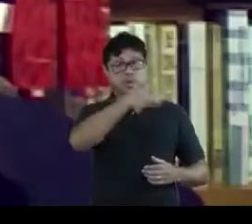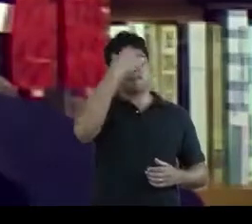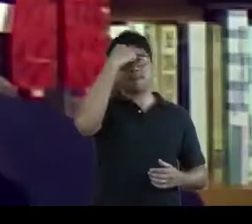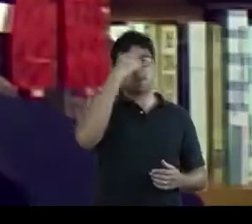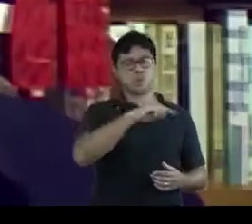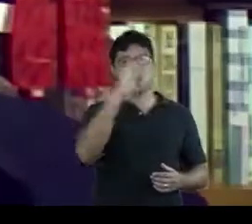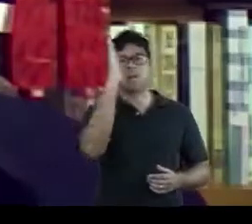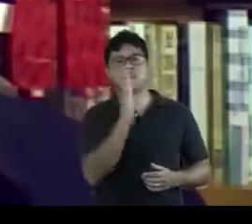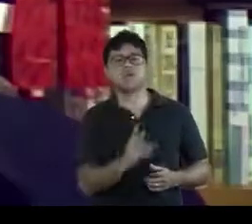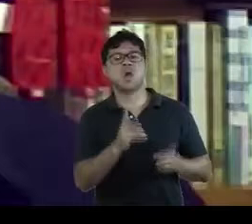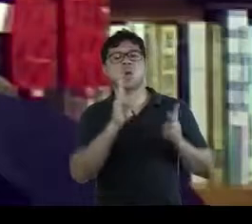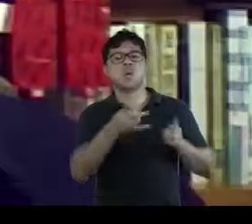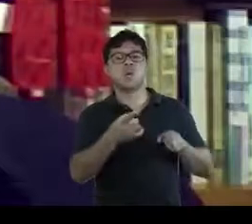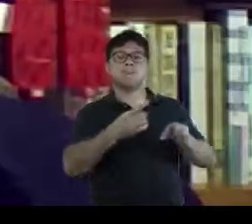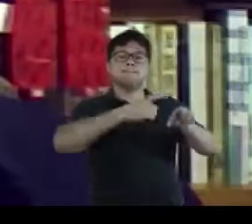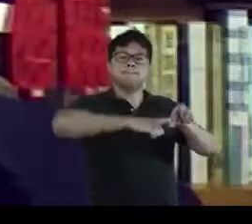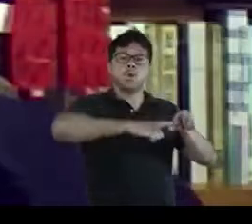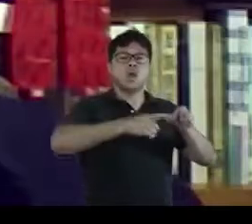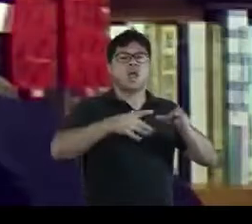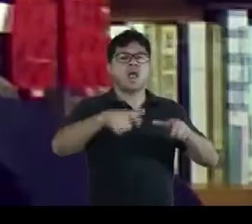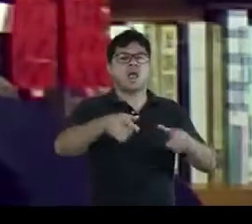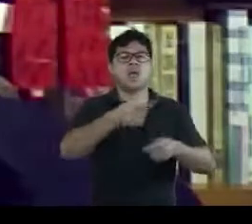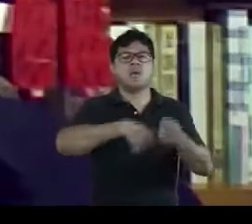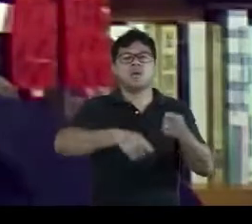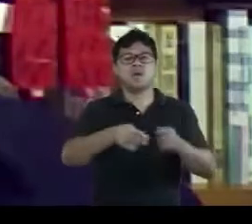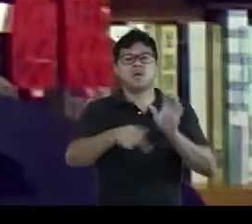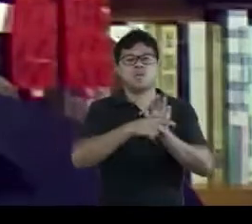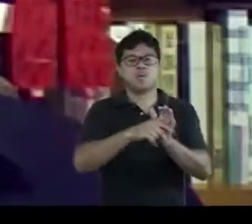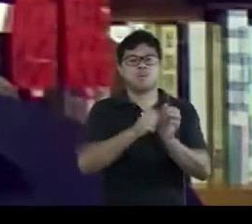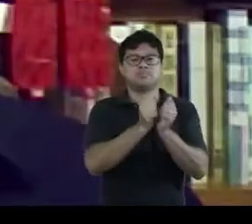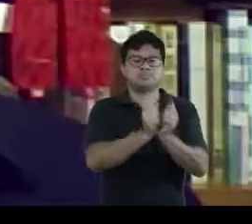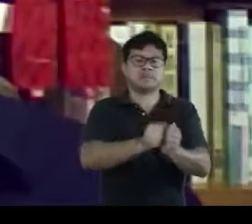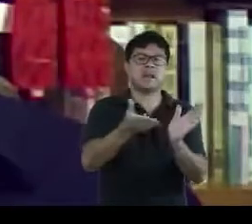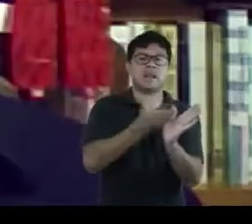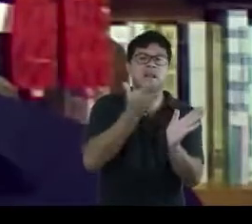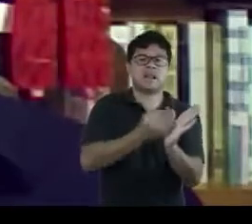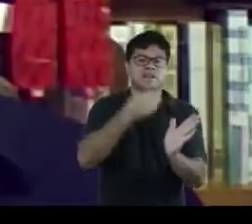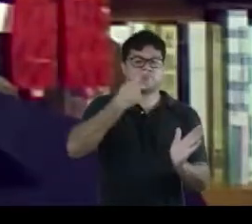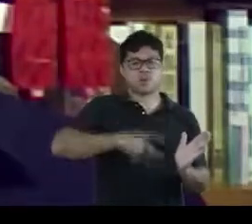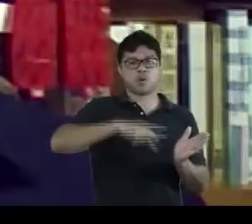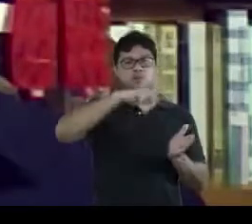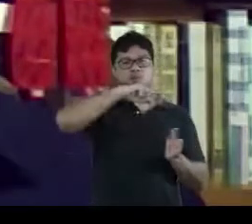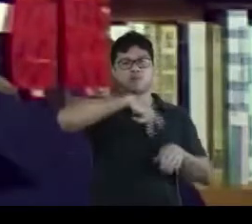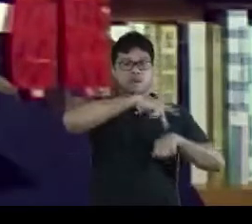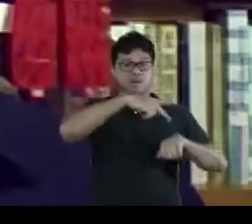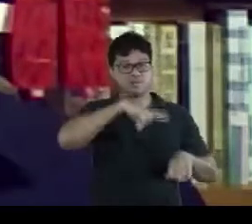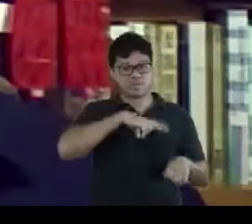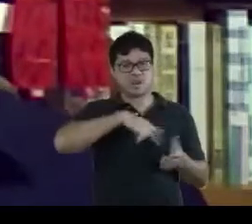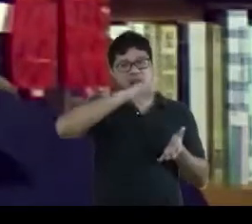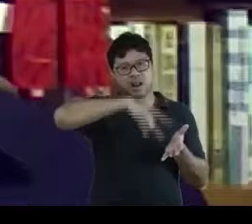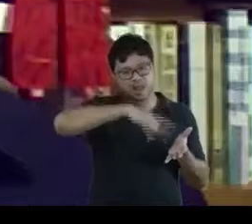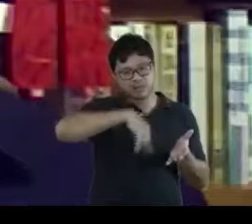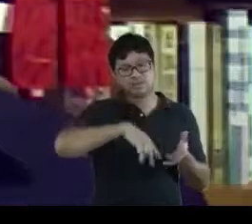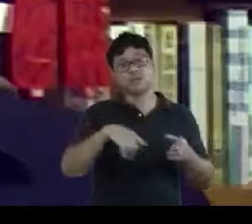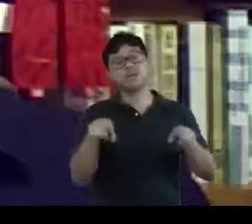pensavam que o Brasil ainda continuava como um mercado cativo do livro português, e, ao mesmo tempo,